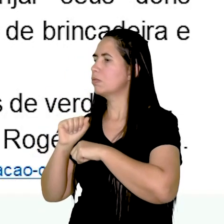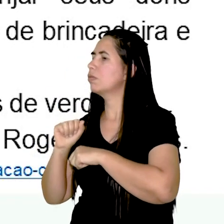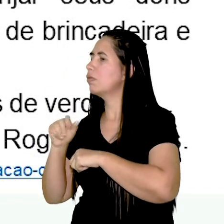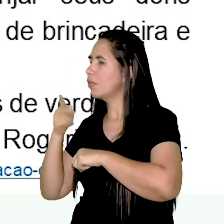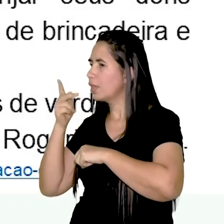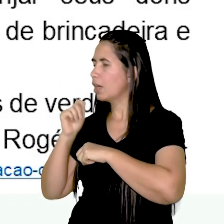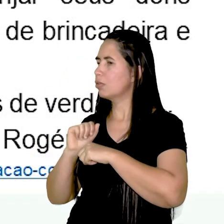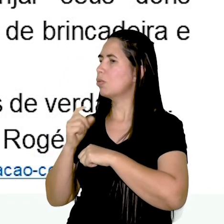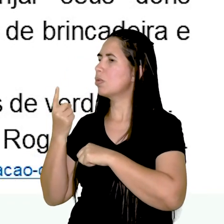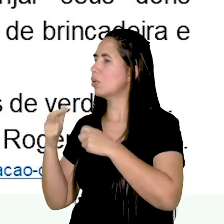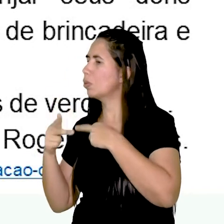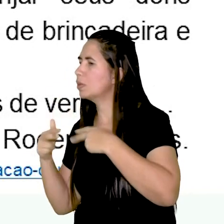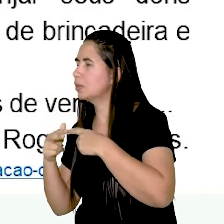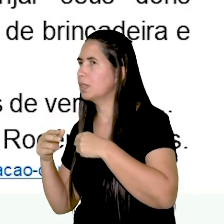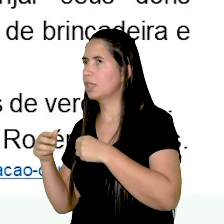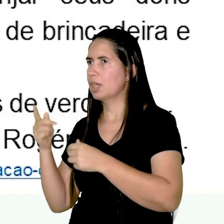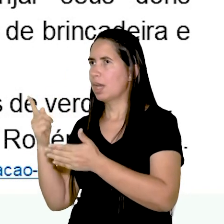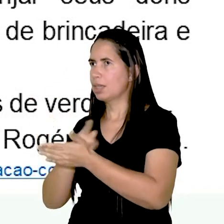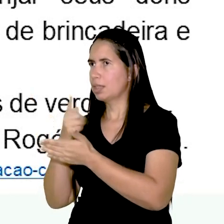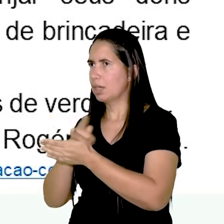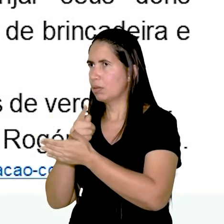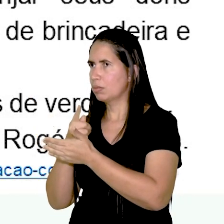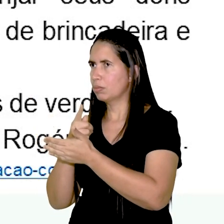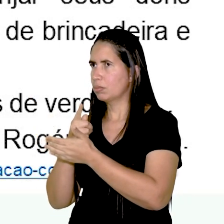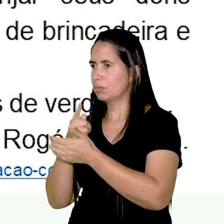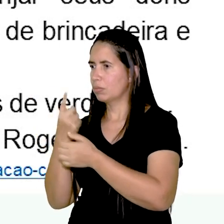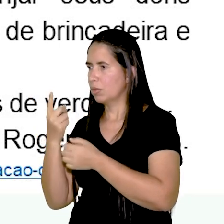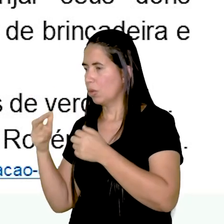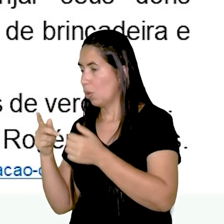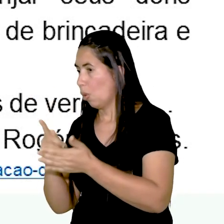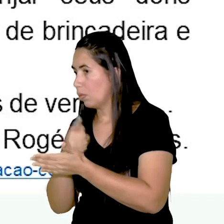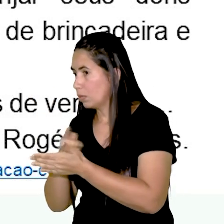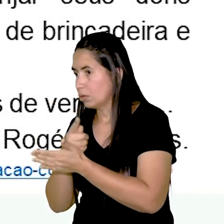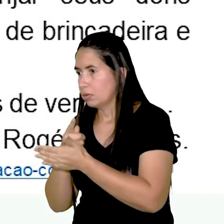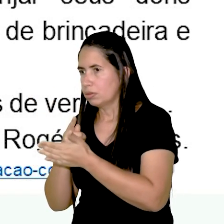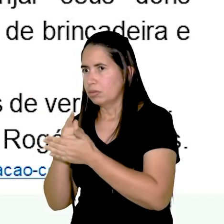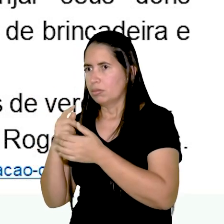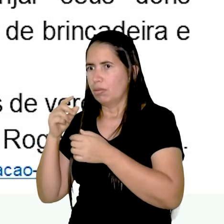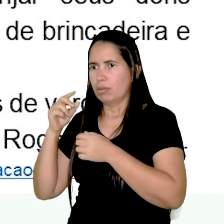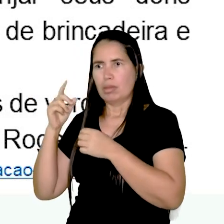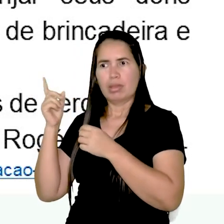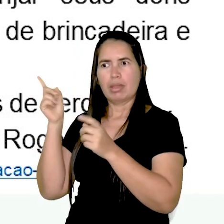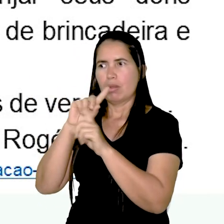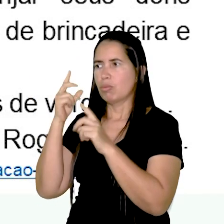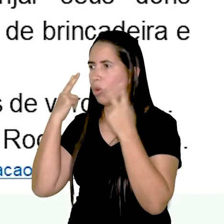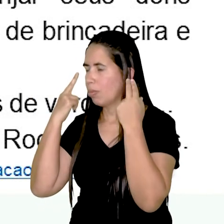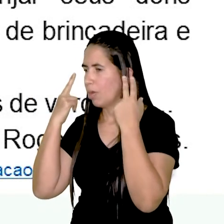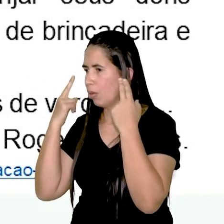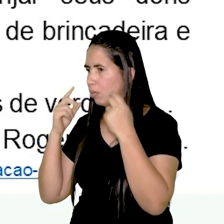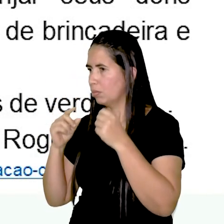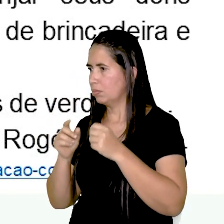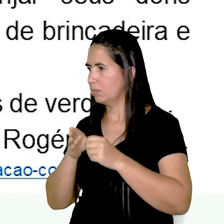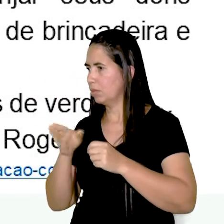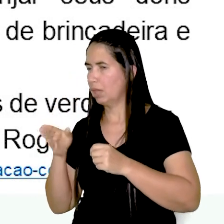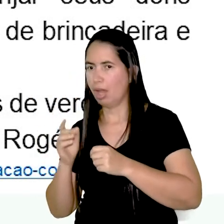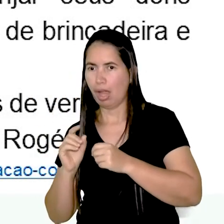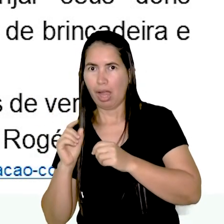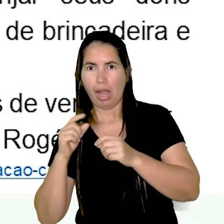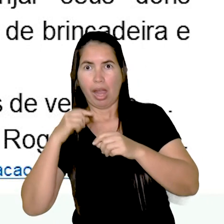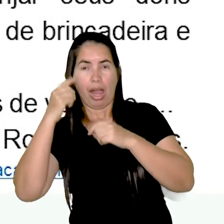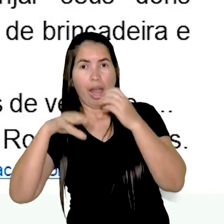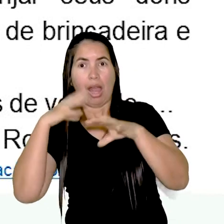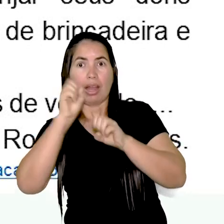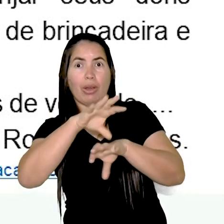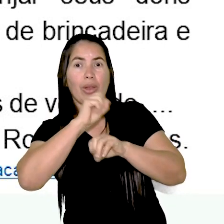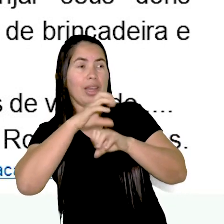sobrenatural. Um pito paranormal. Camila entrou voando no parque e os fantasmas